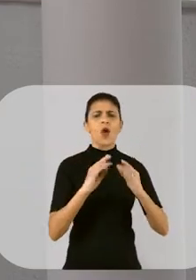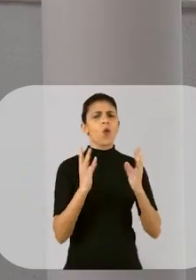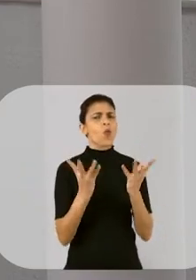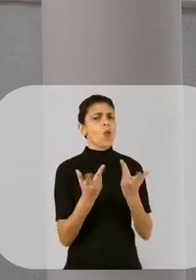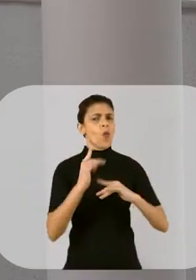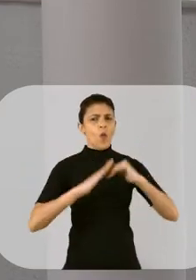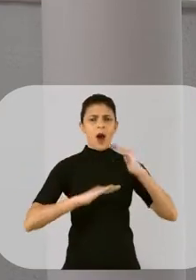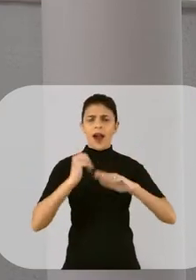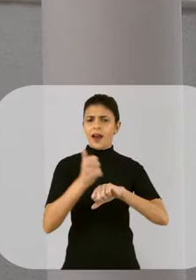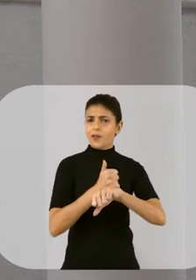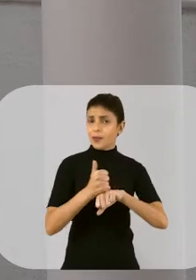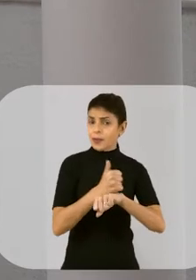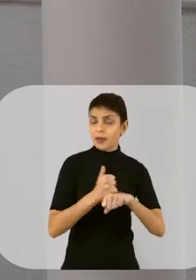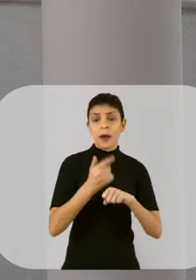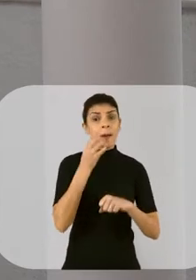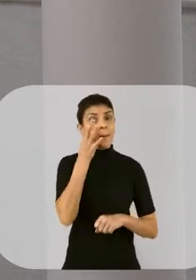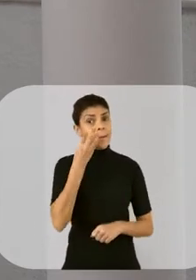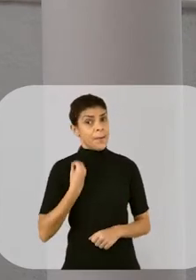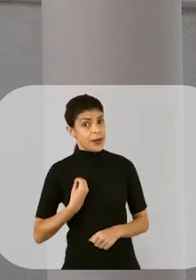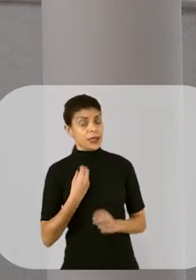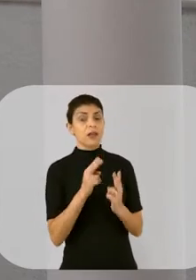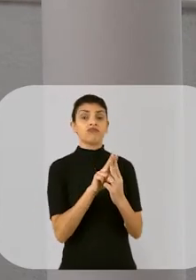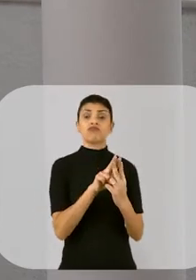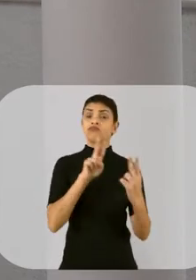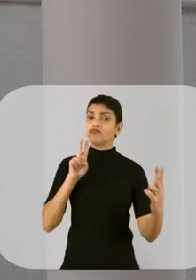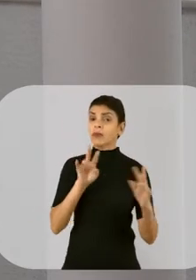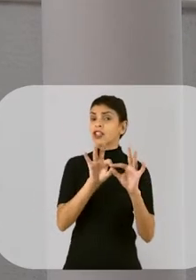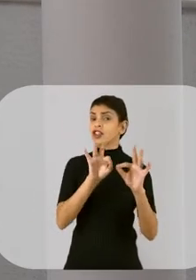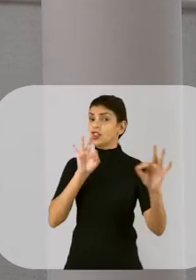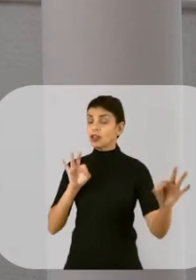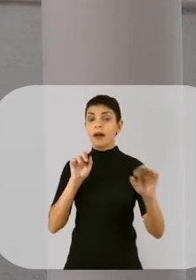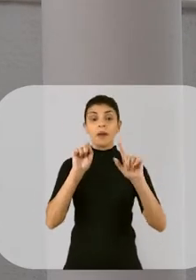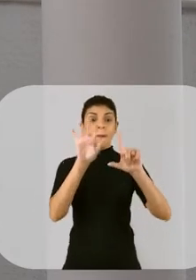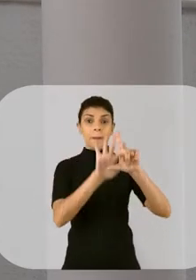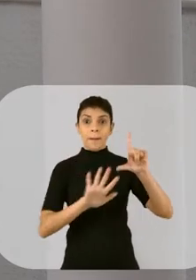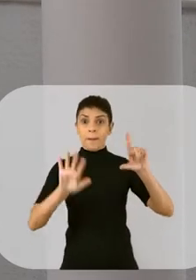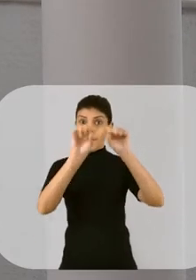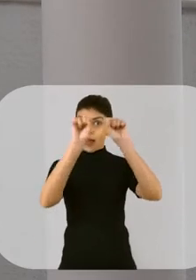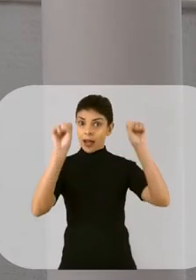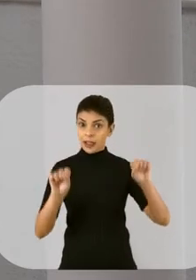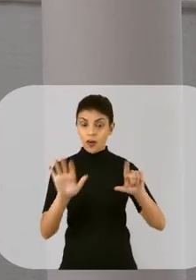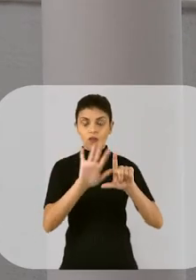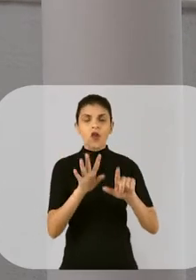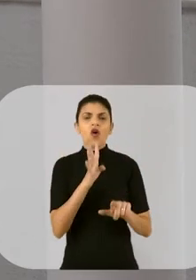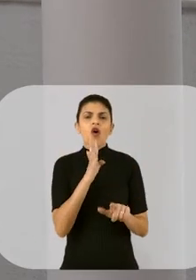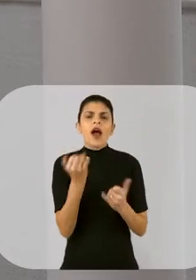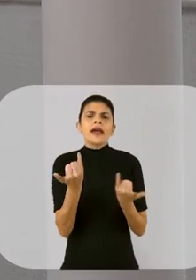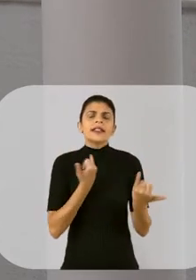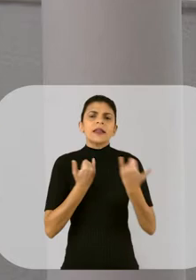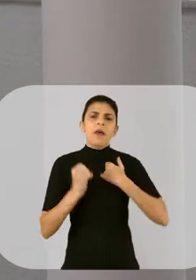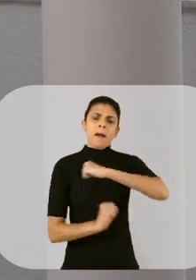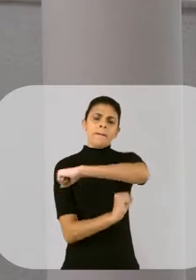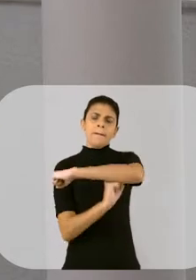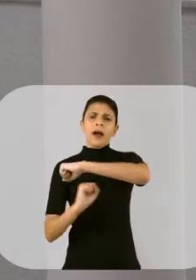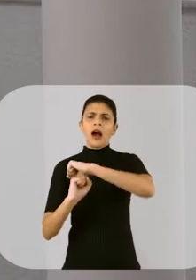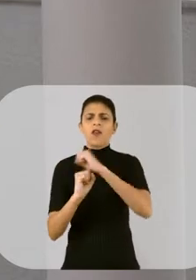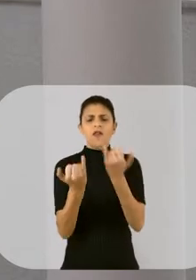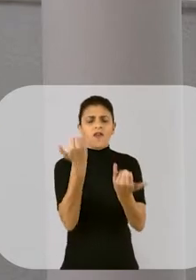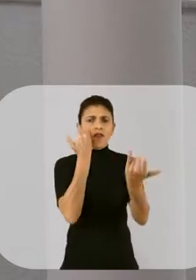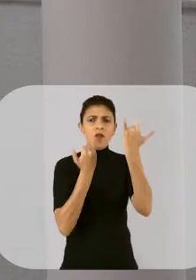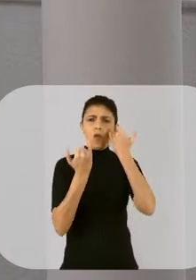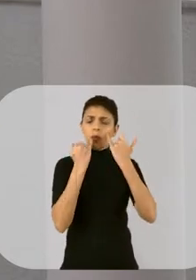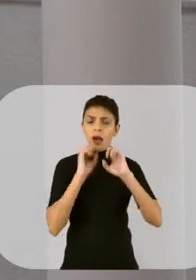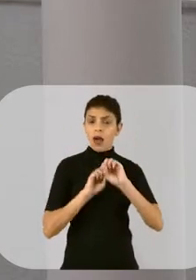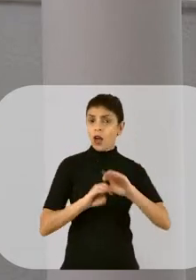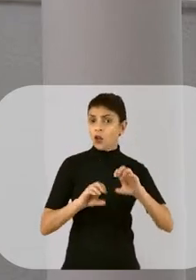residências, qualificação profissional, sejam presenciais ou à distância, enfim. É uma plataforma que permite o conhecimento do que está sendo